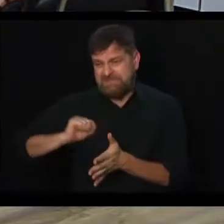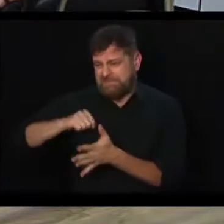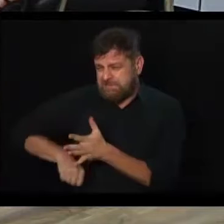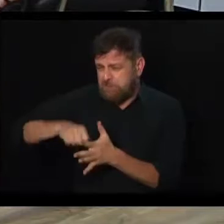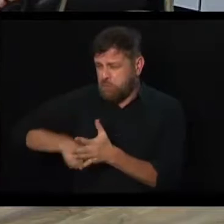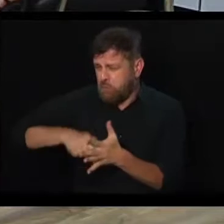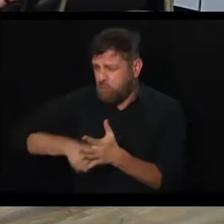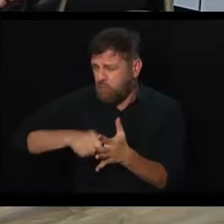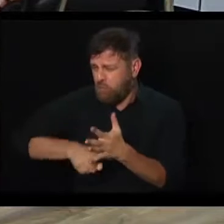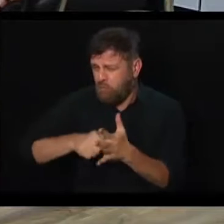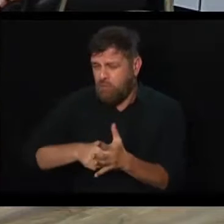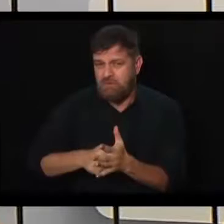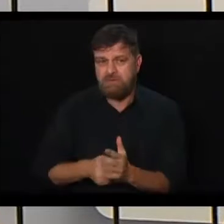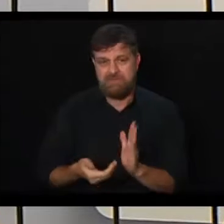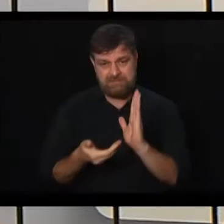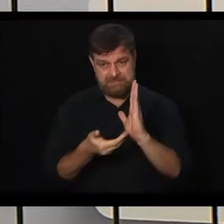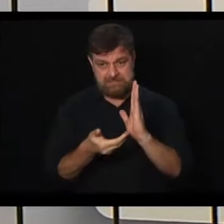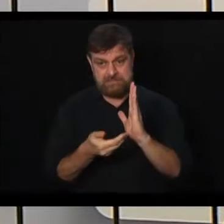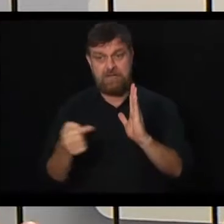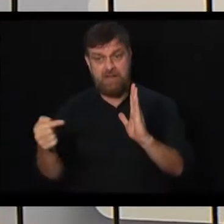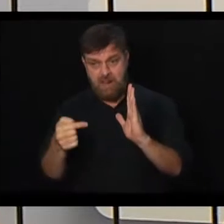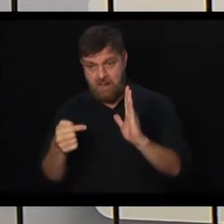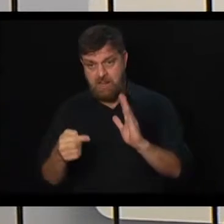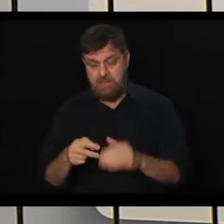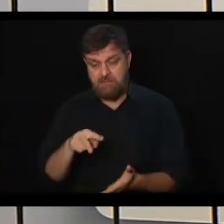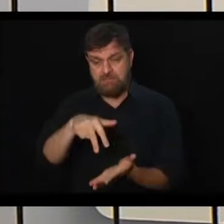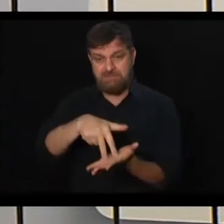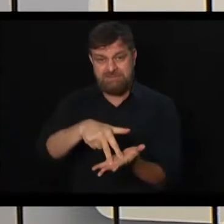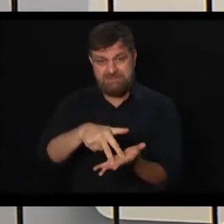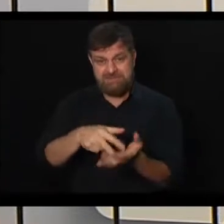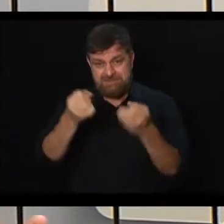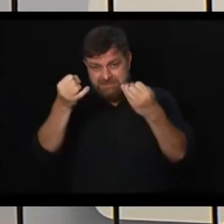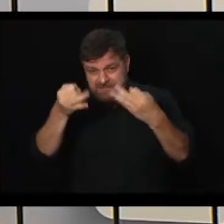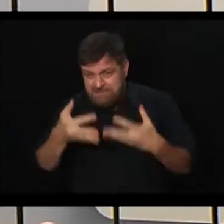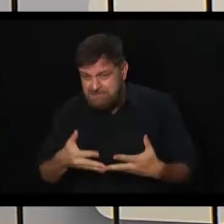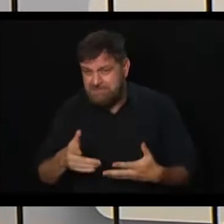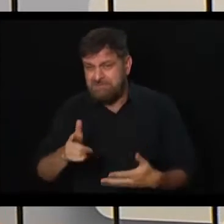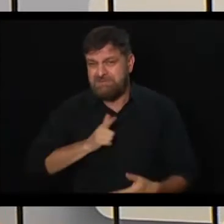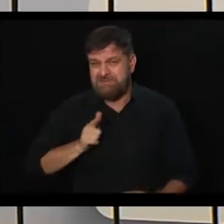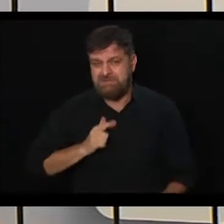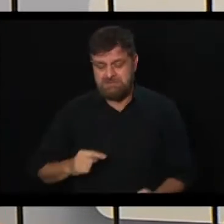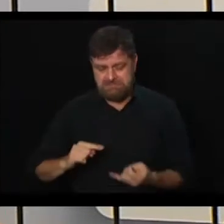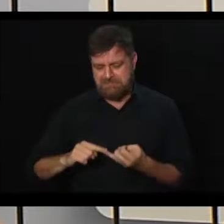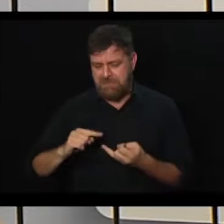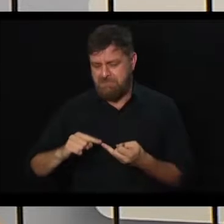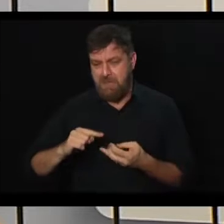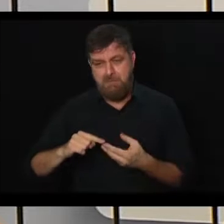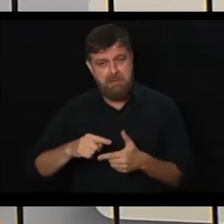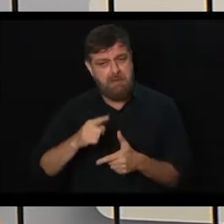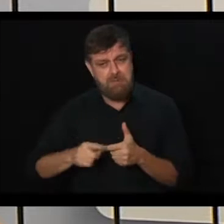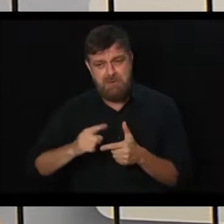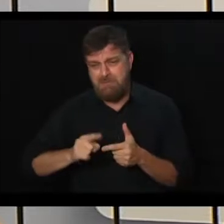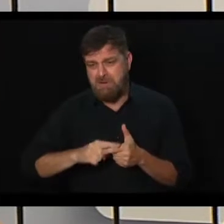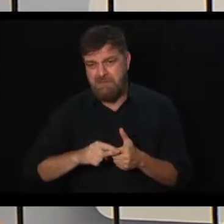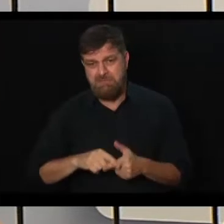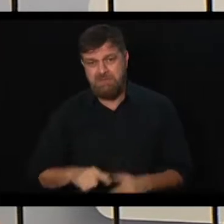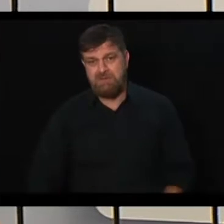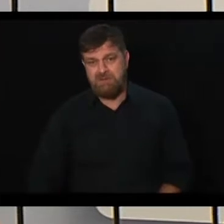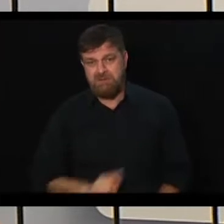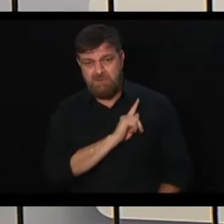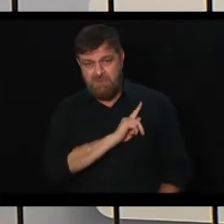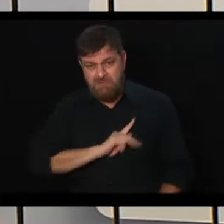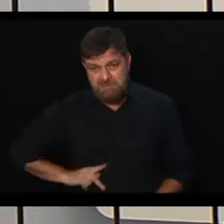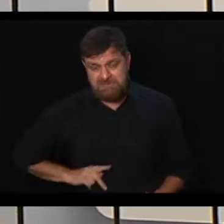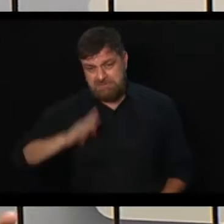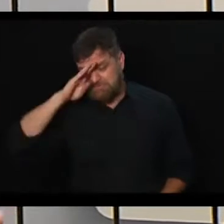Câmara, batalha importante, inclusive explicitando várias contradições e problemas da proposta do governo. Porque quando a gente está